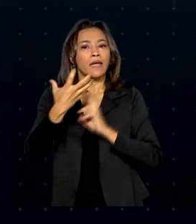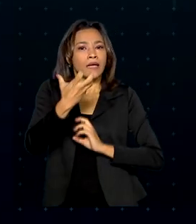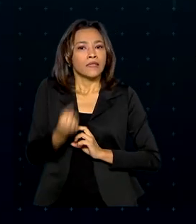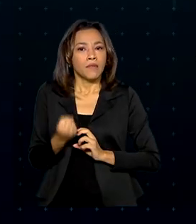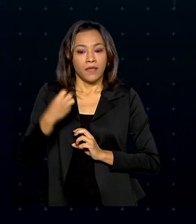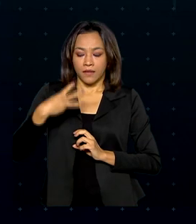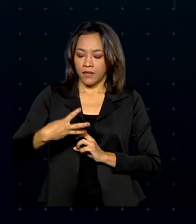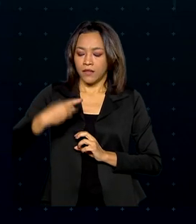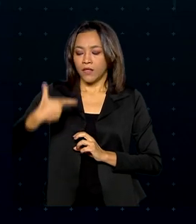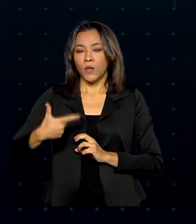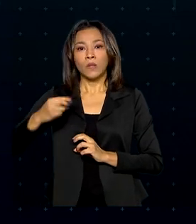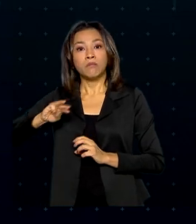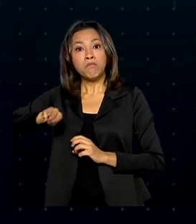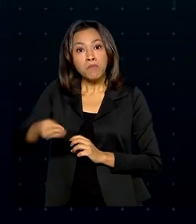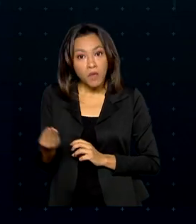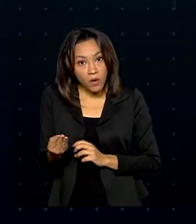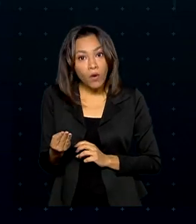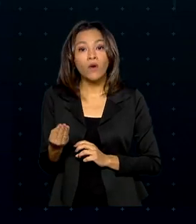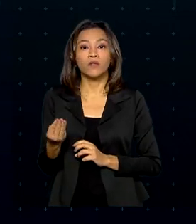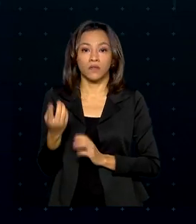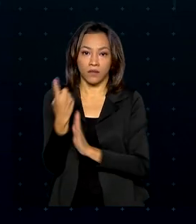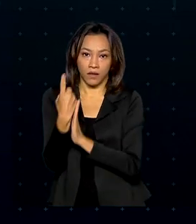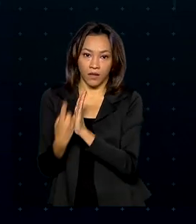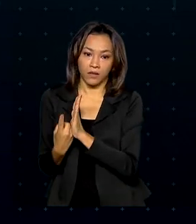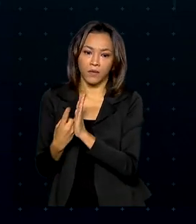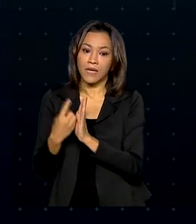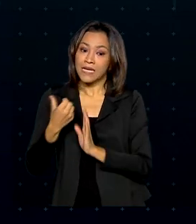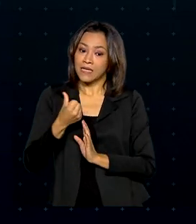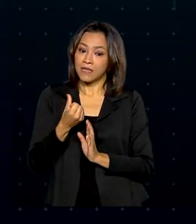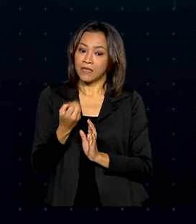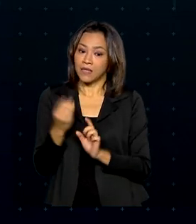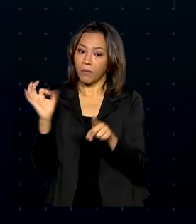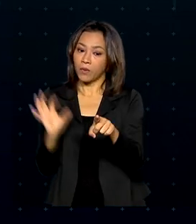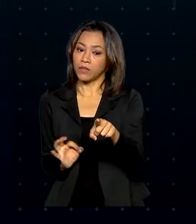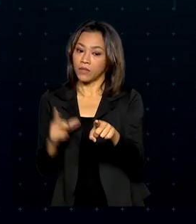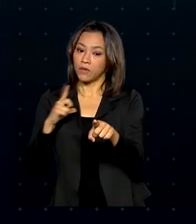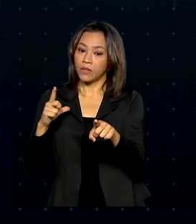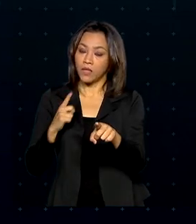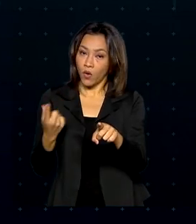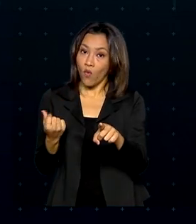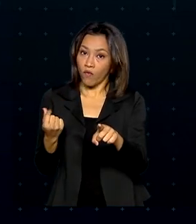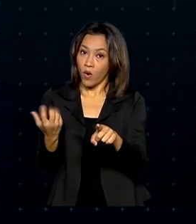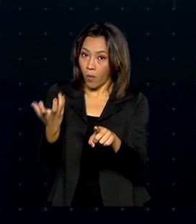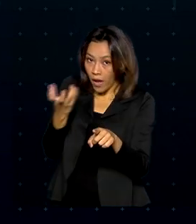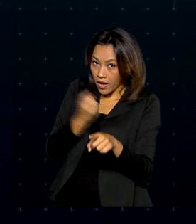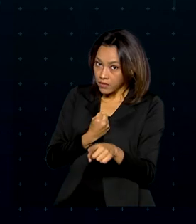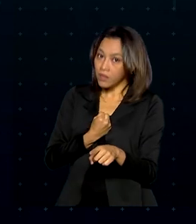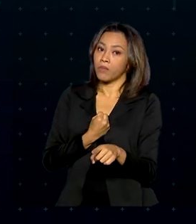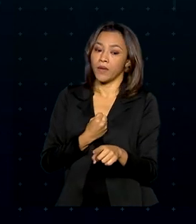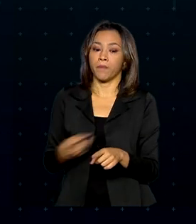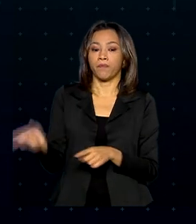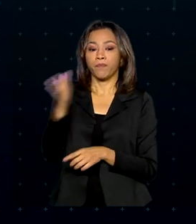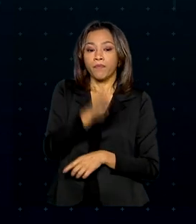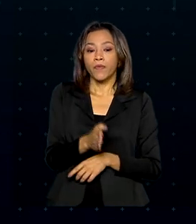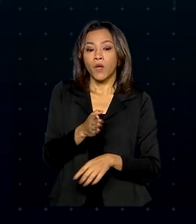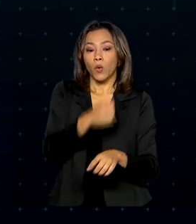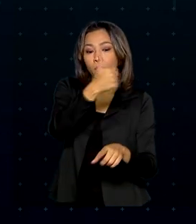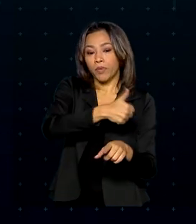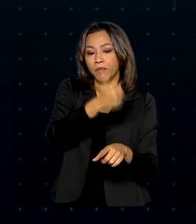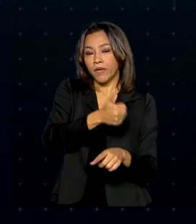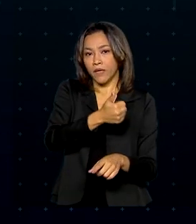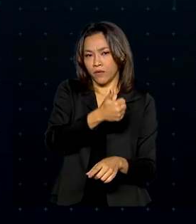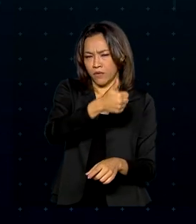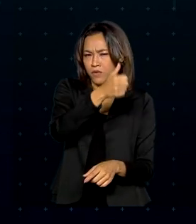milhões de declarações. 60% delas devem ter algum valor a receber. O primeiro dos cinco lotes de